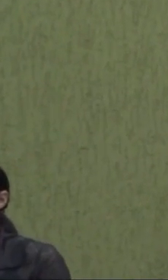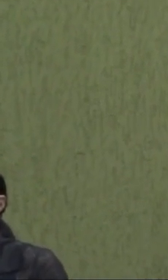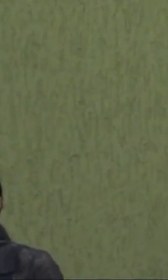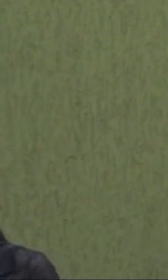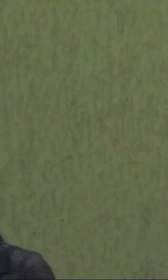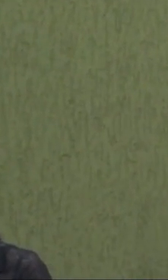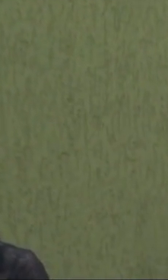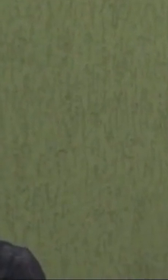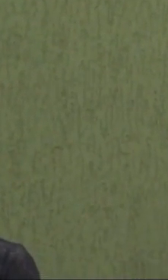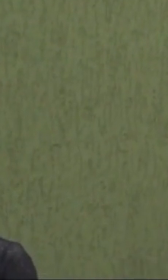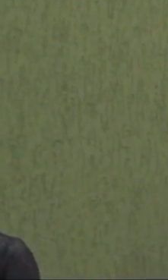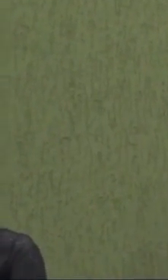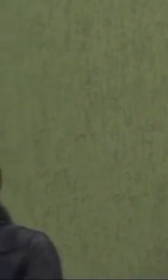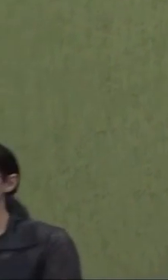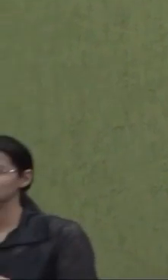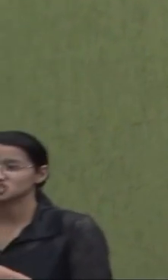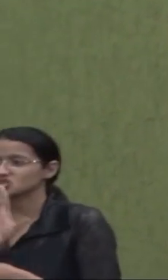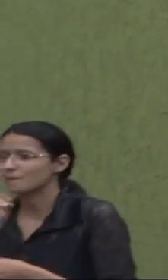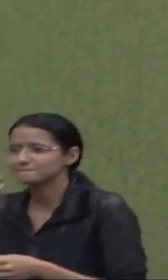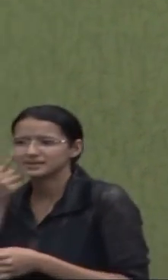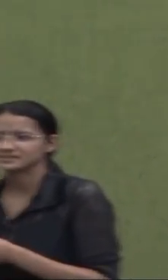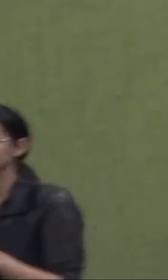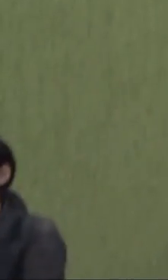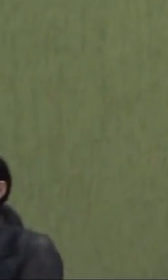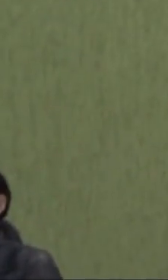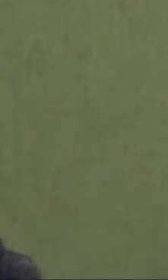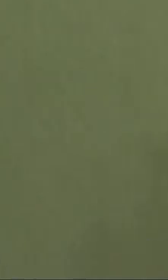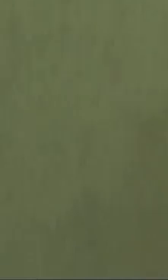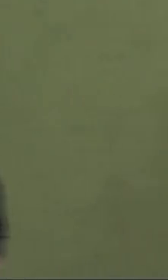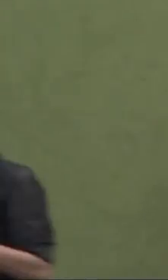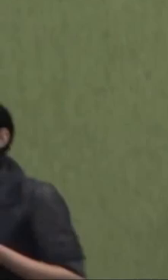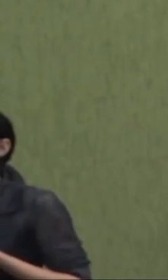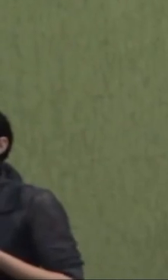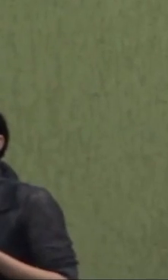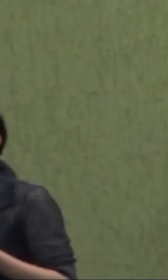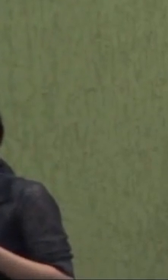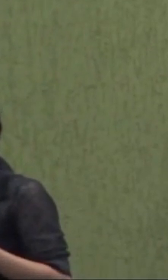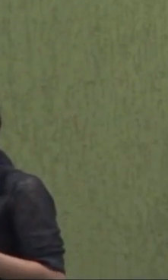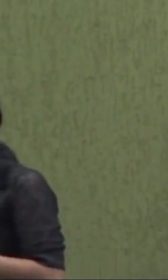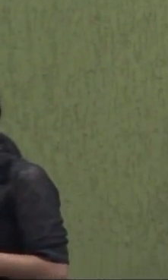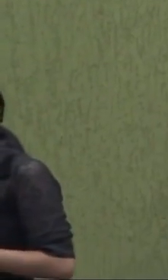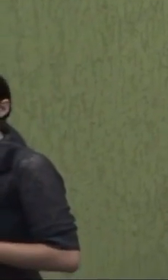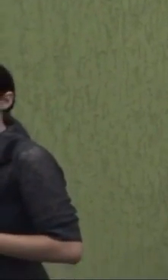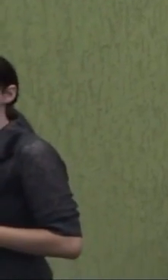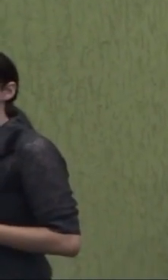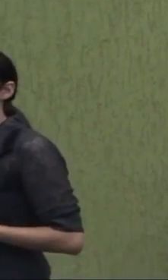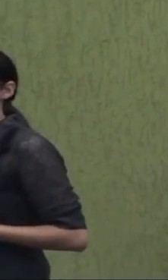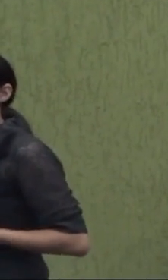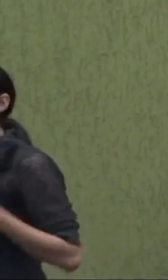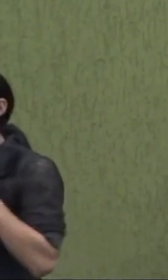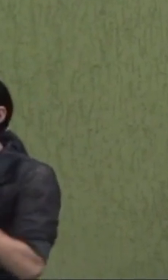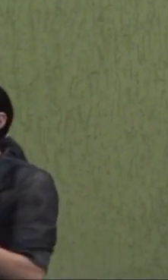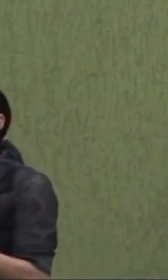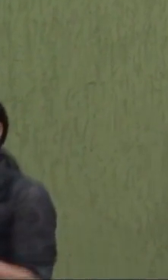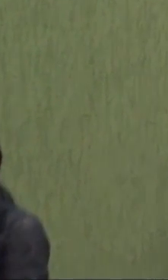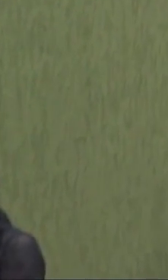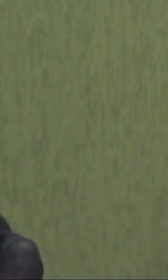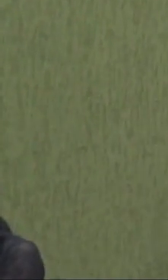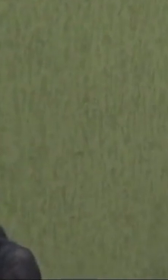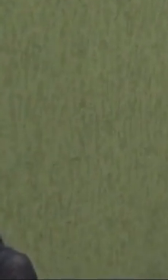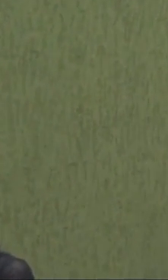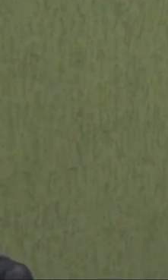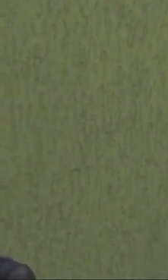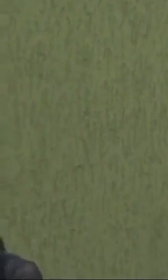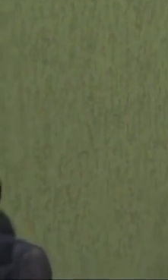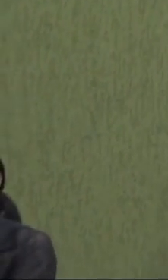Ela só pensa em sim Só? Só em sim E eu digo que eu espero Que vocês Espalhem isso Espalhem Se eu for